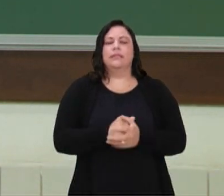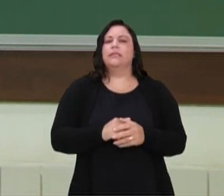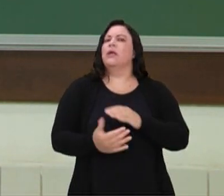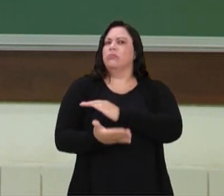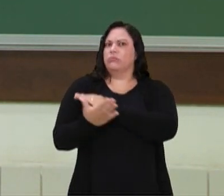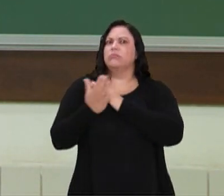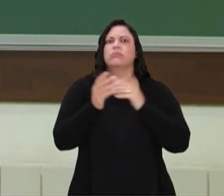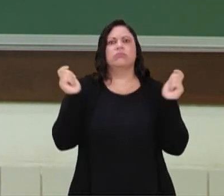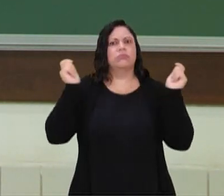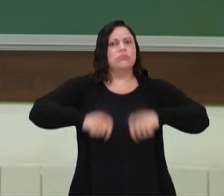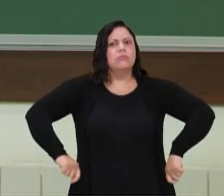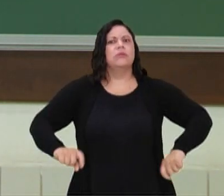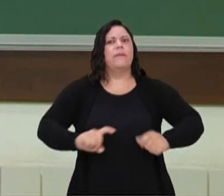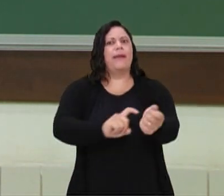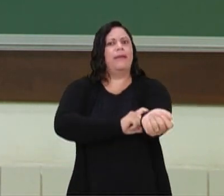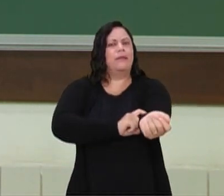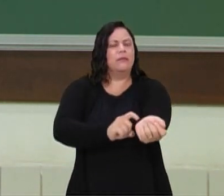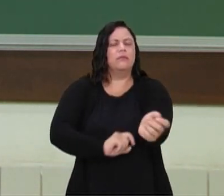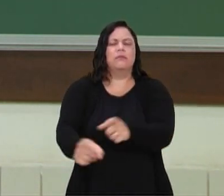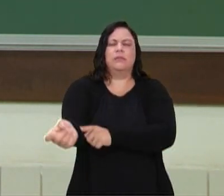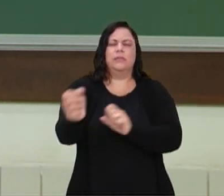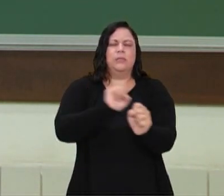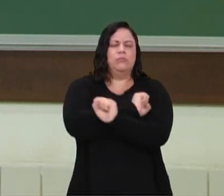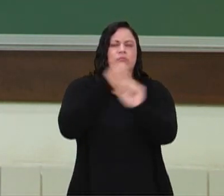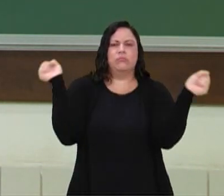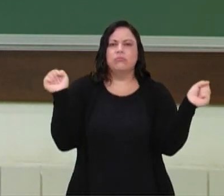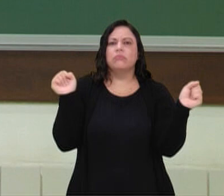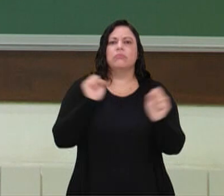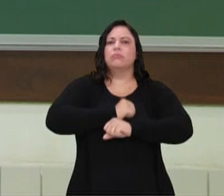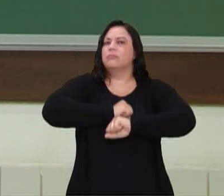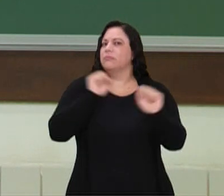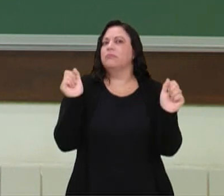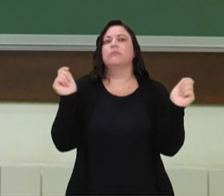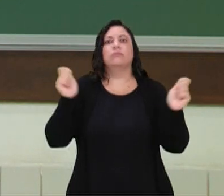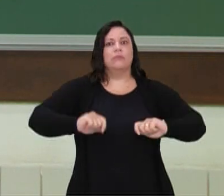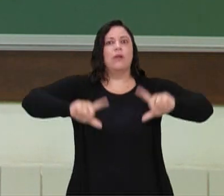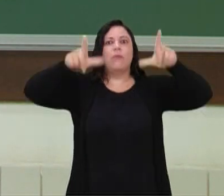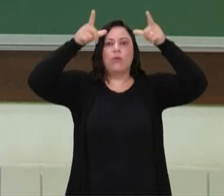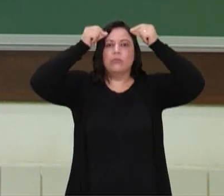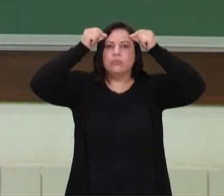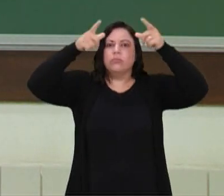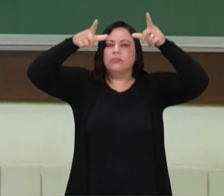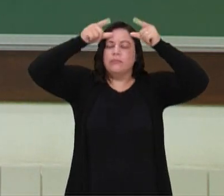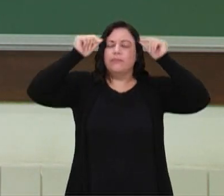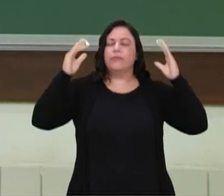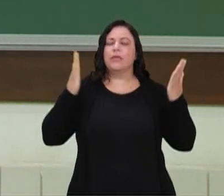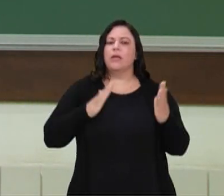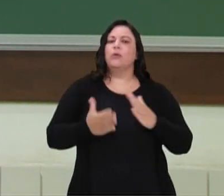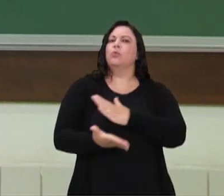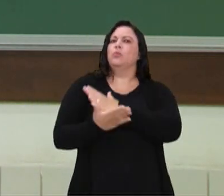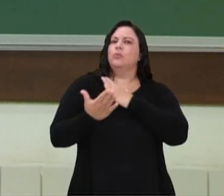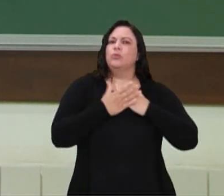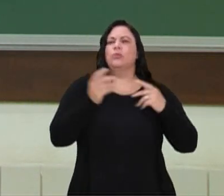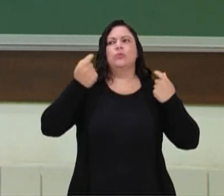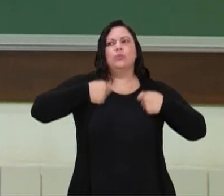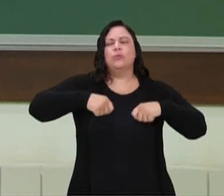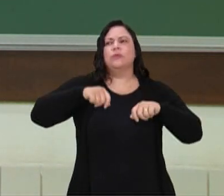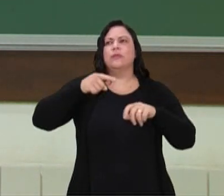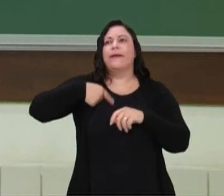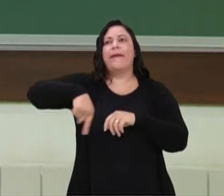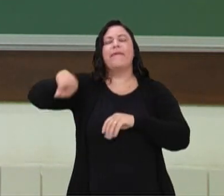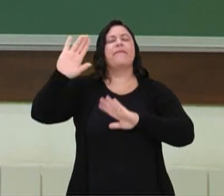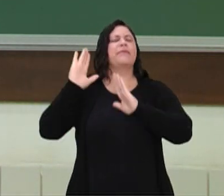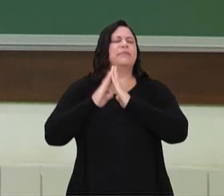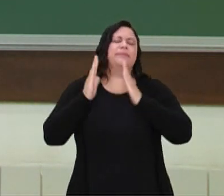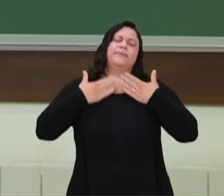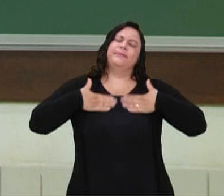combate ao estresse, gente. Não é só físico, não. Então, também alivia e ajuda para que ele vá para casa de uma maneira mais